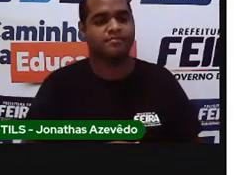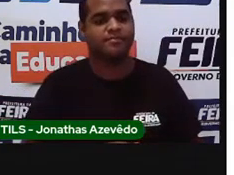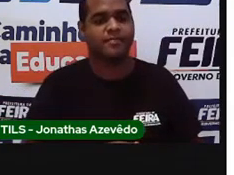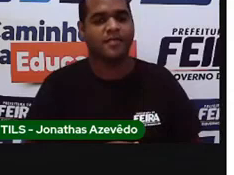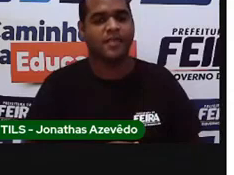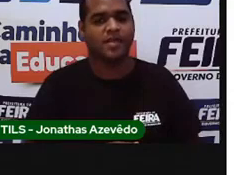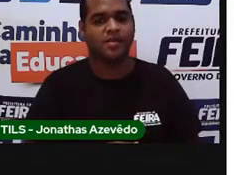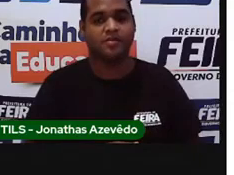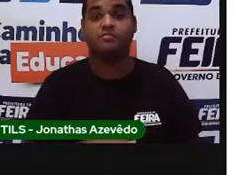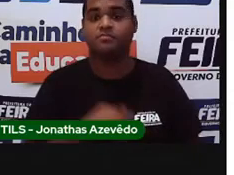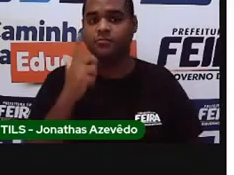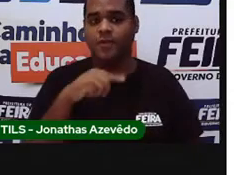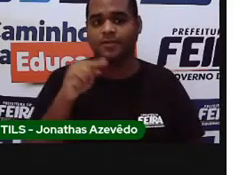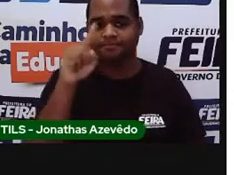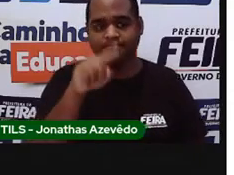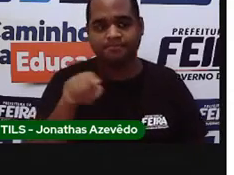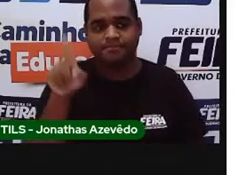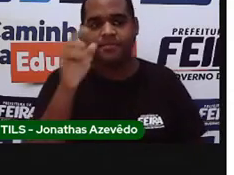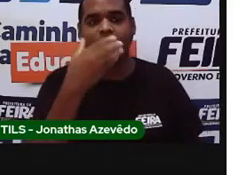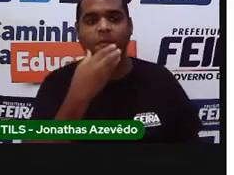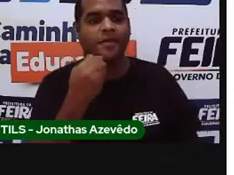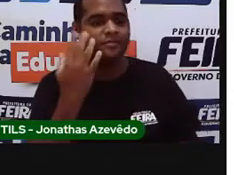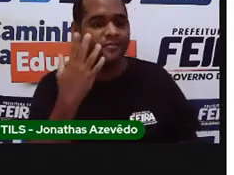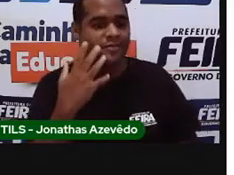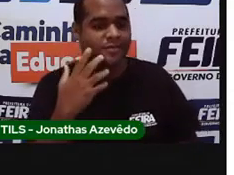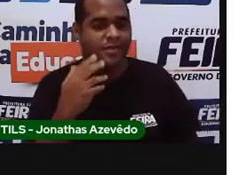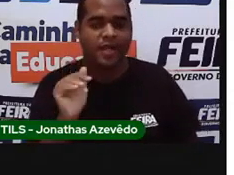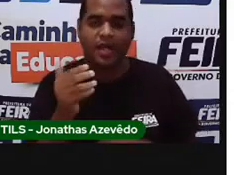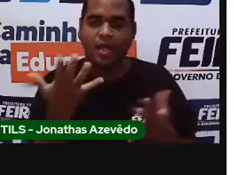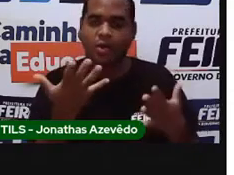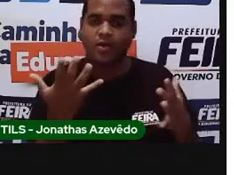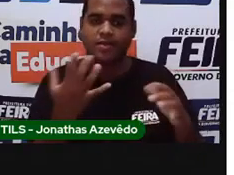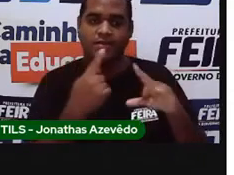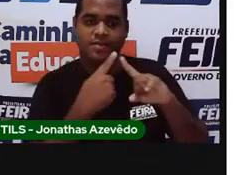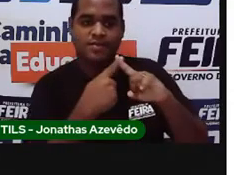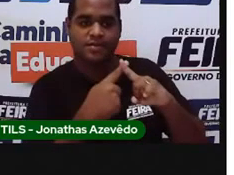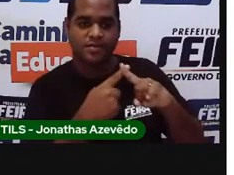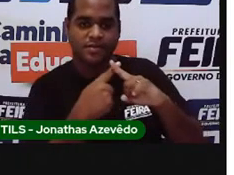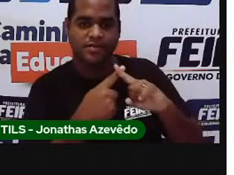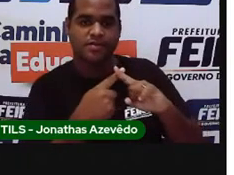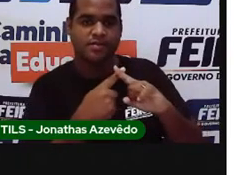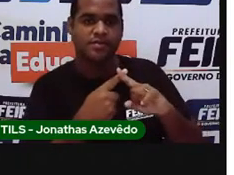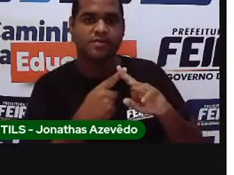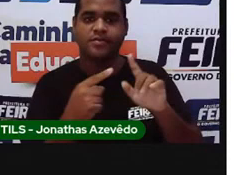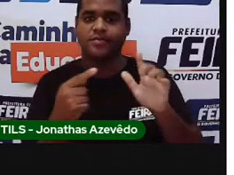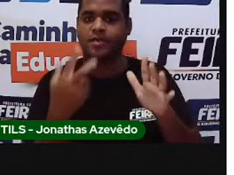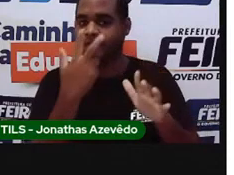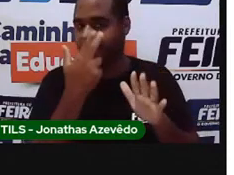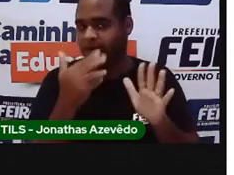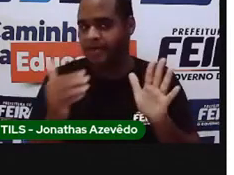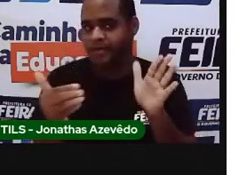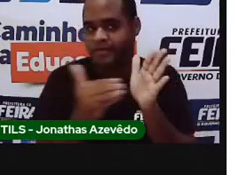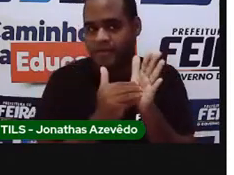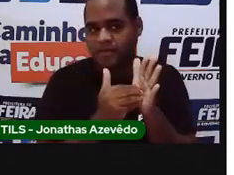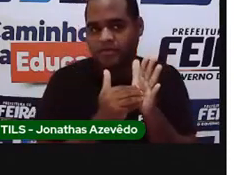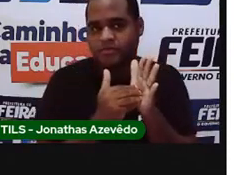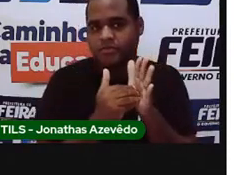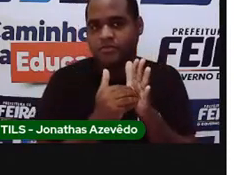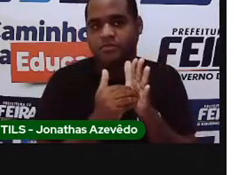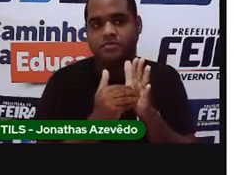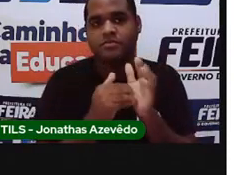Circulou o menino? Ótimo. Agora você vai fazer um X na criança que está em último lugar.